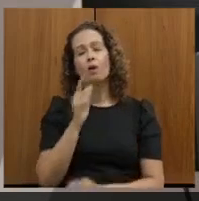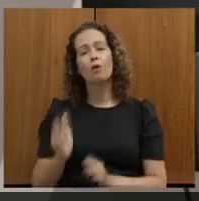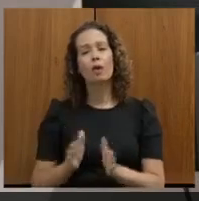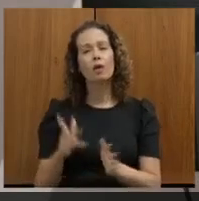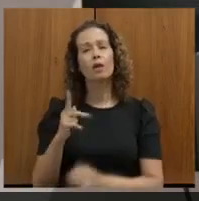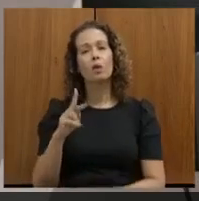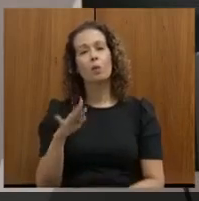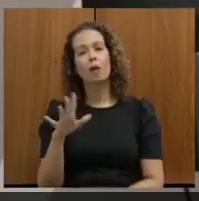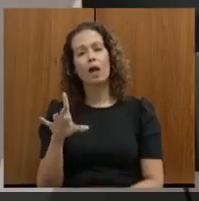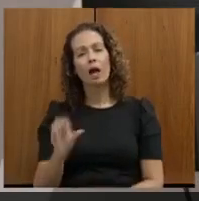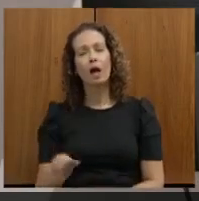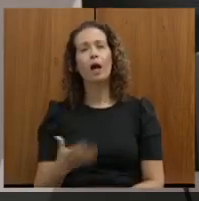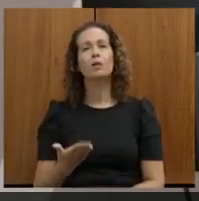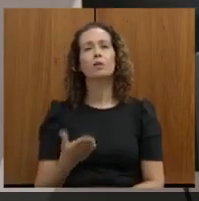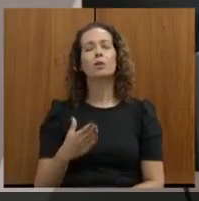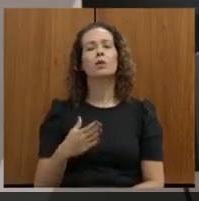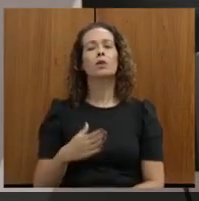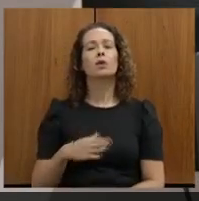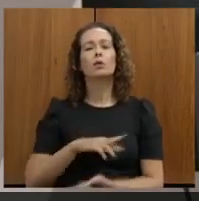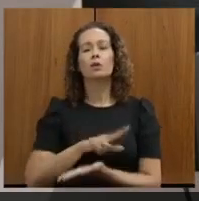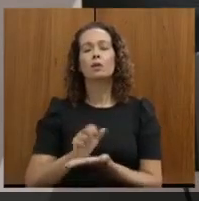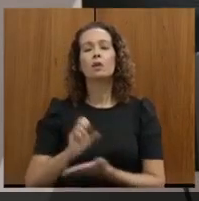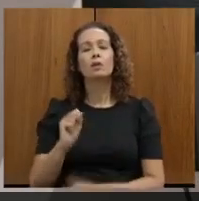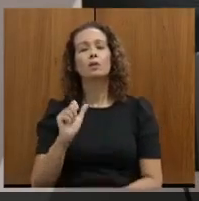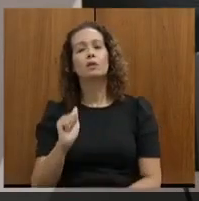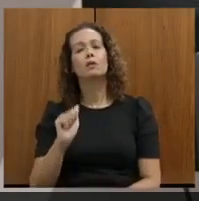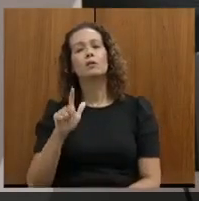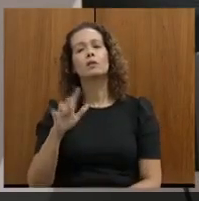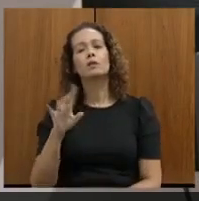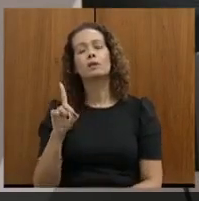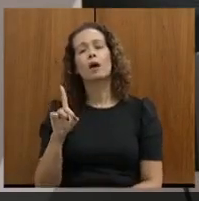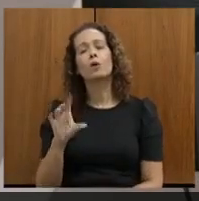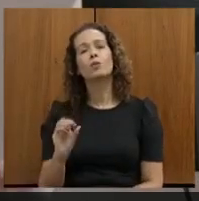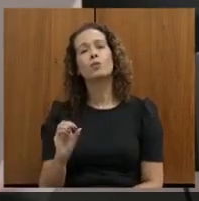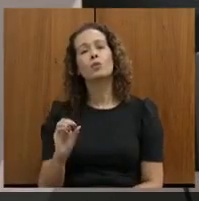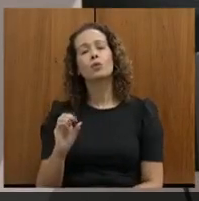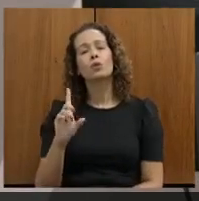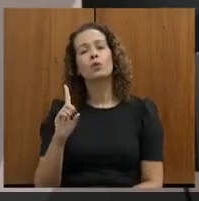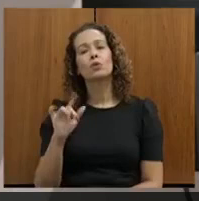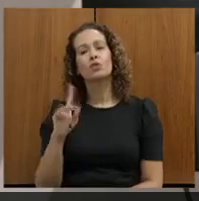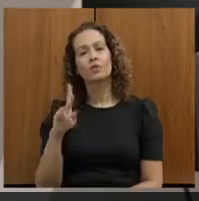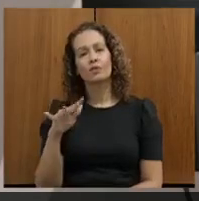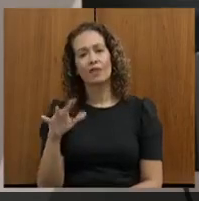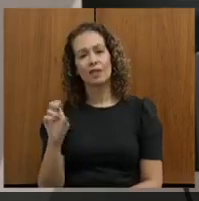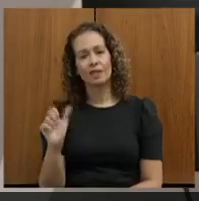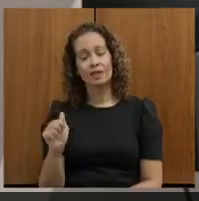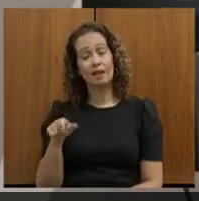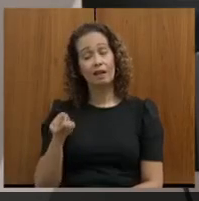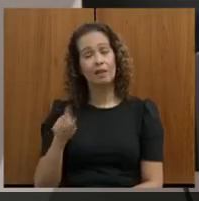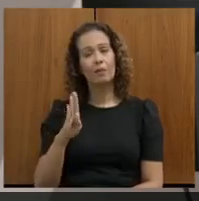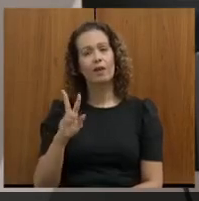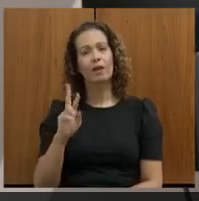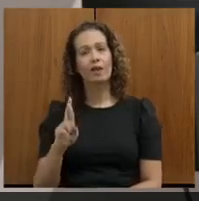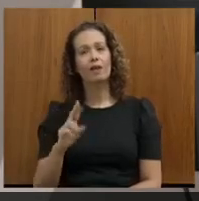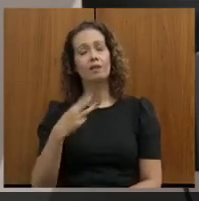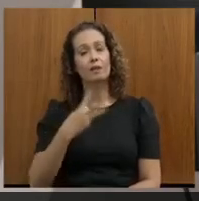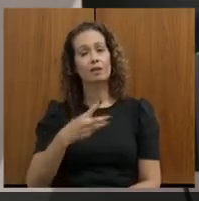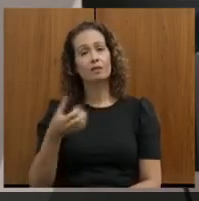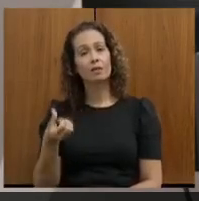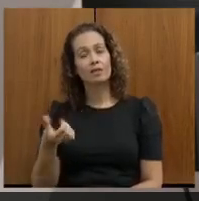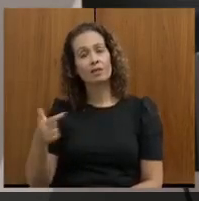Palmópolis está ilhado, Salto da Divisa já não é competência nossa do Estado, que lá é BR-367,